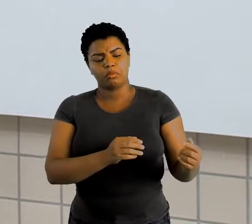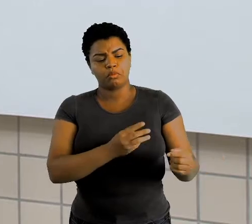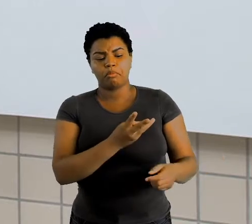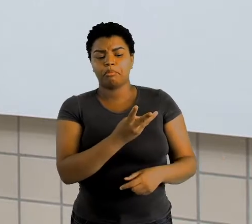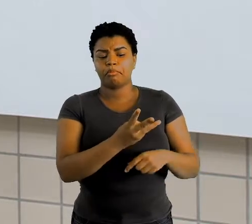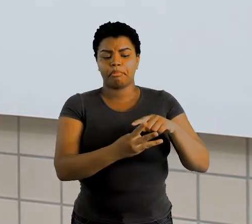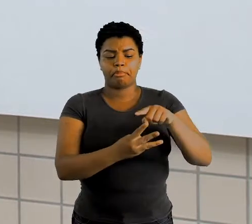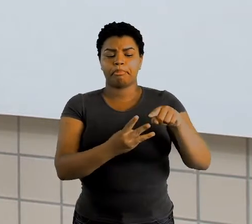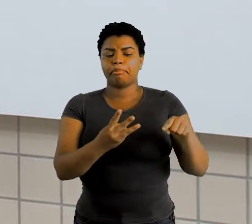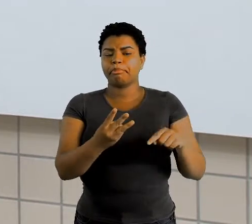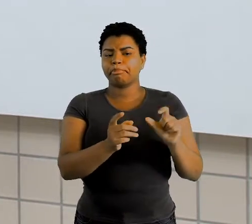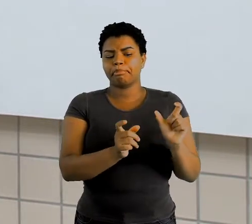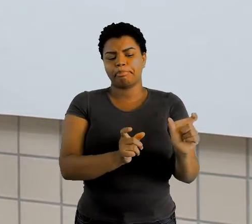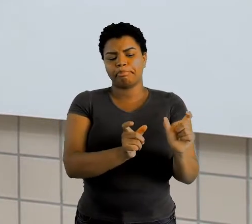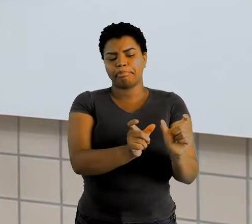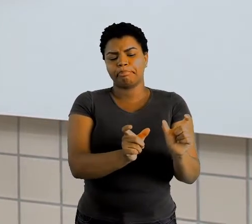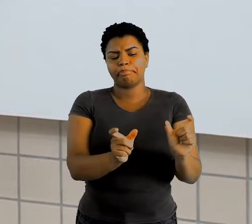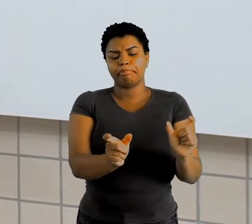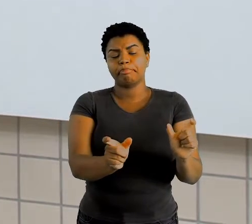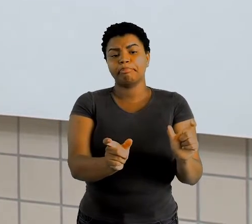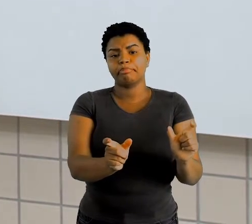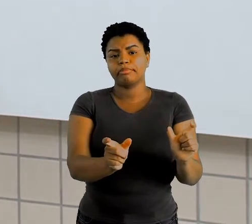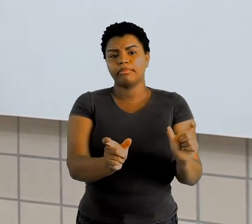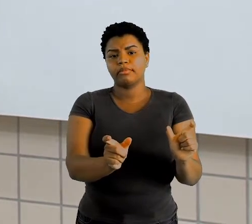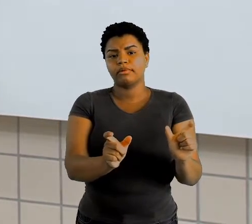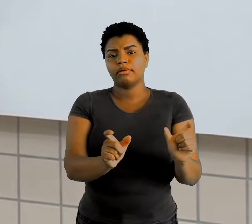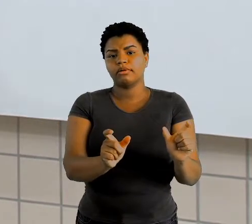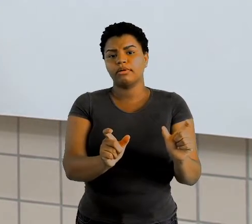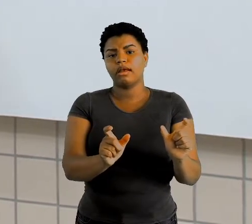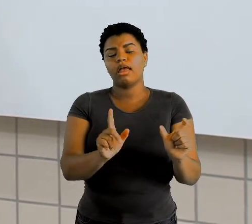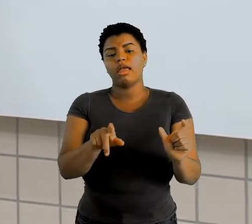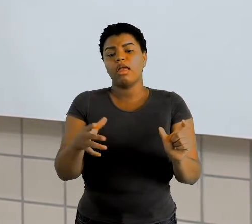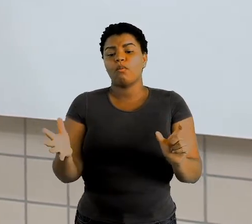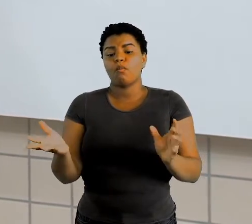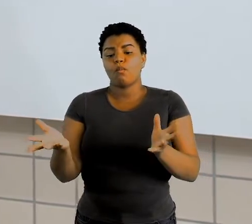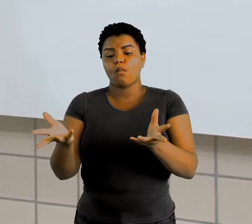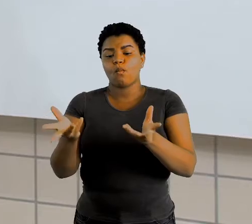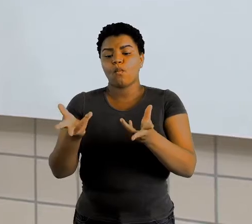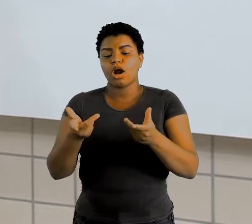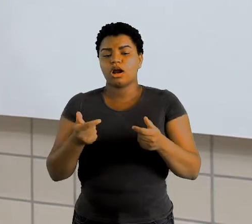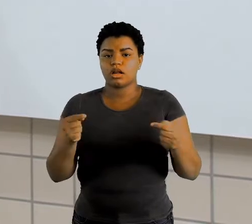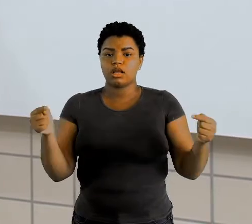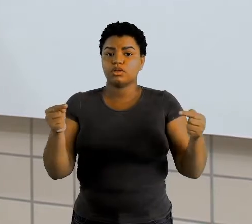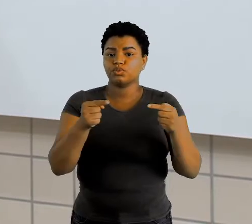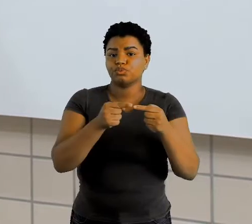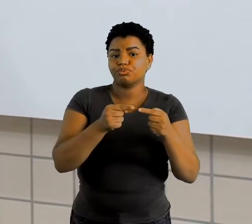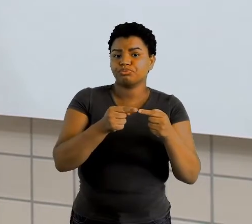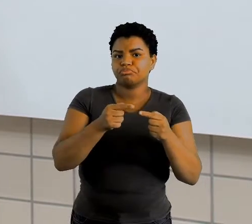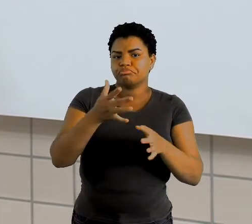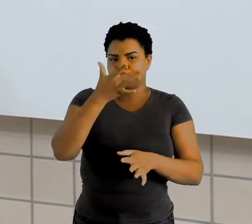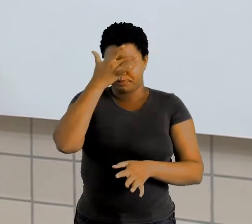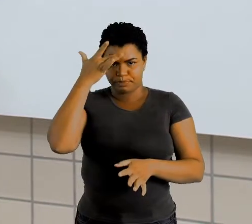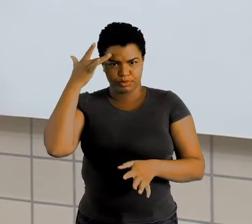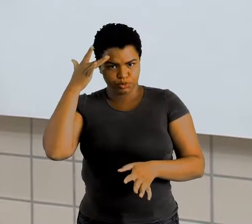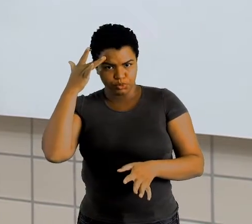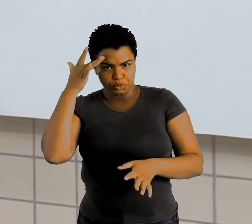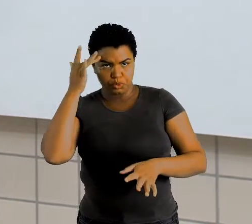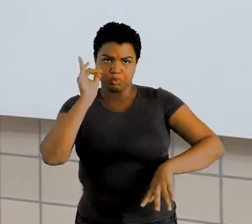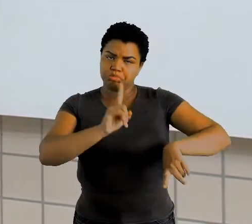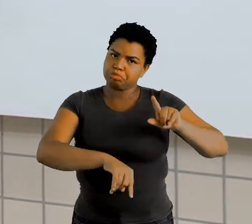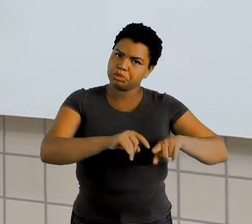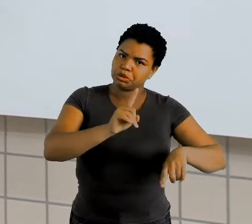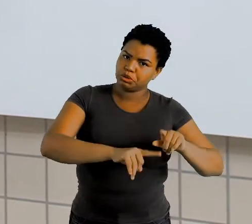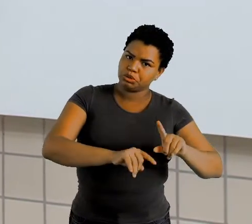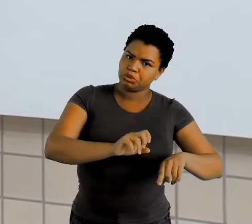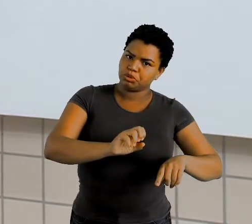palavrinhas se referem a qualidade de alguém, de algum objeto ou